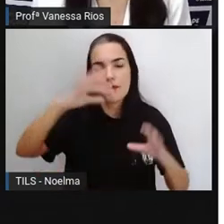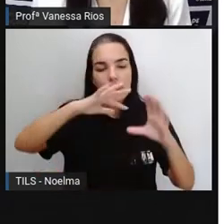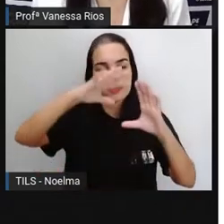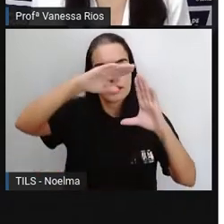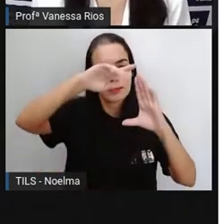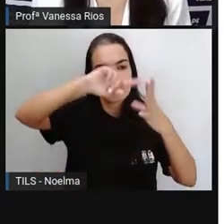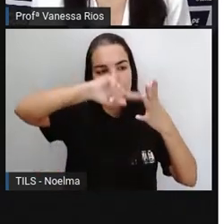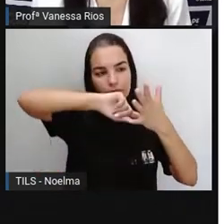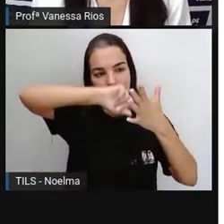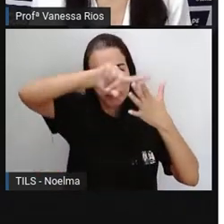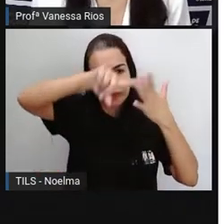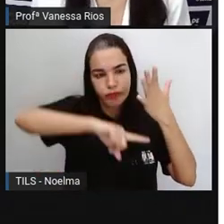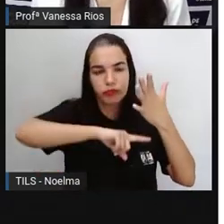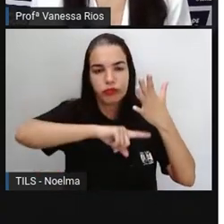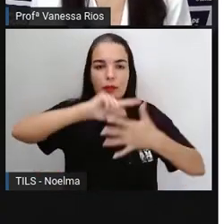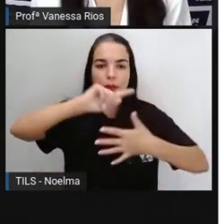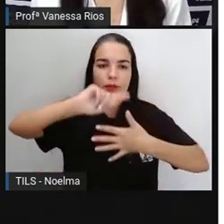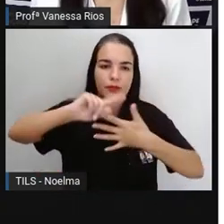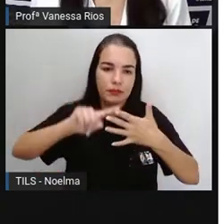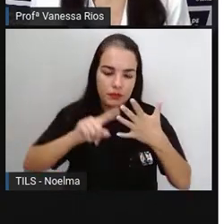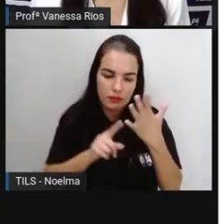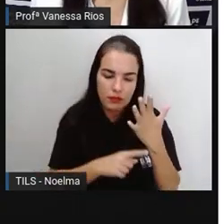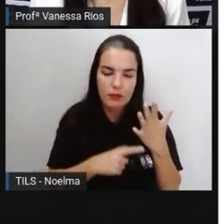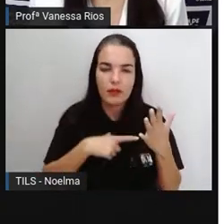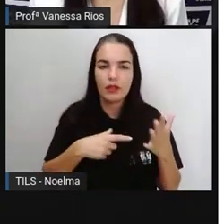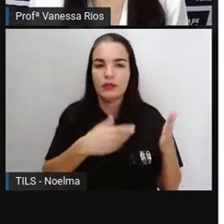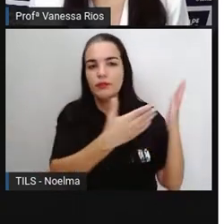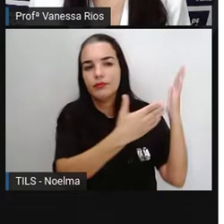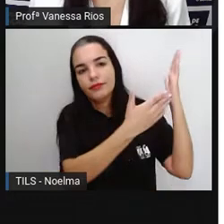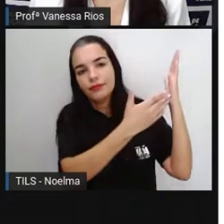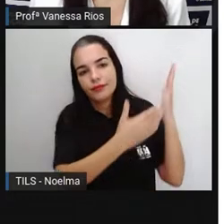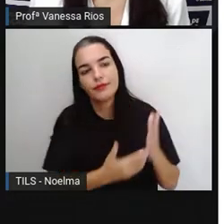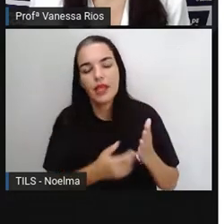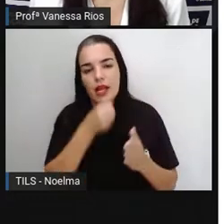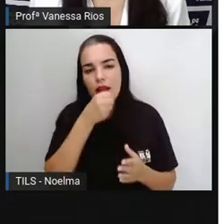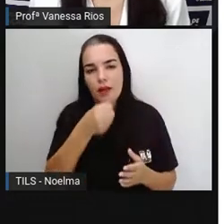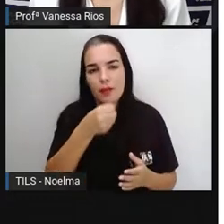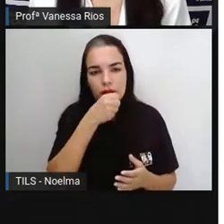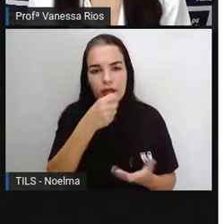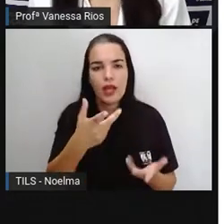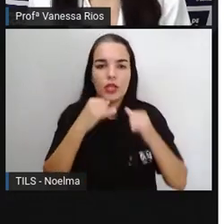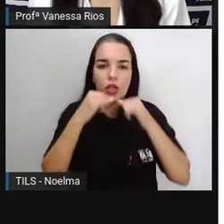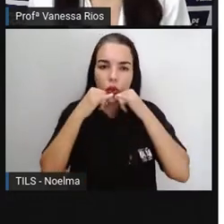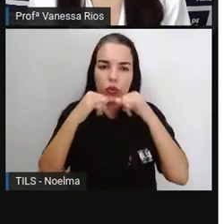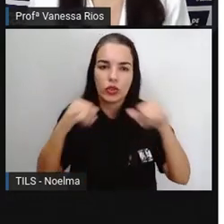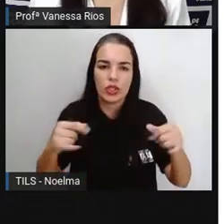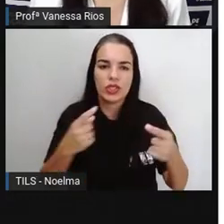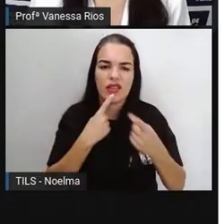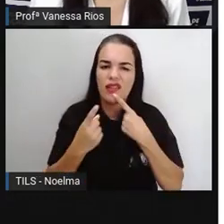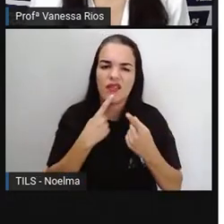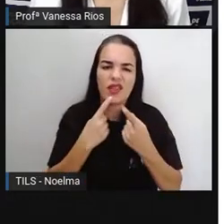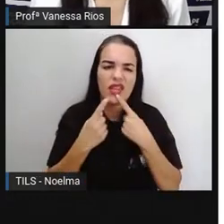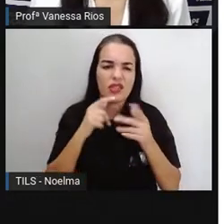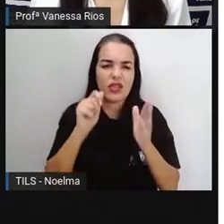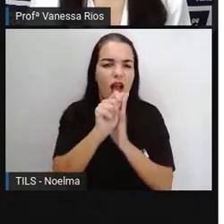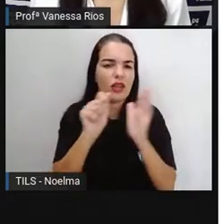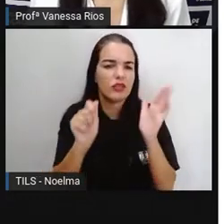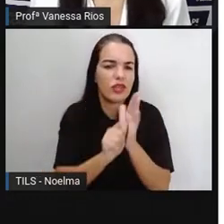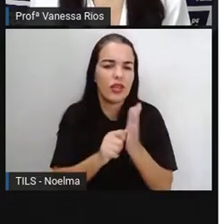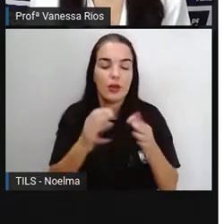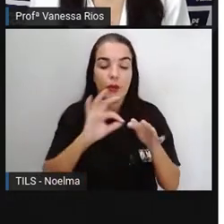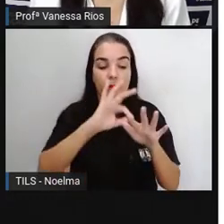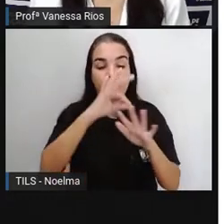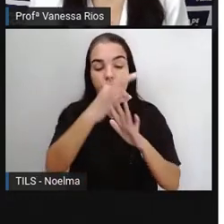reportagem, a notícia, a entrevista, o artigo, a crônica, coluna e também